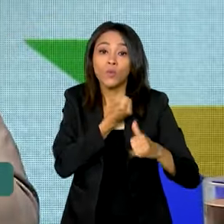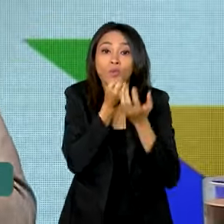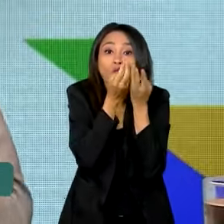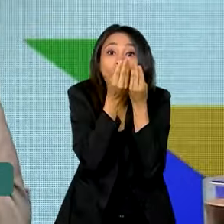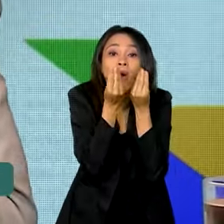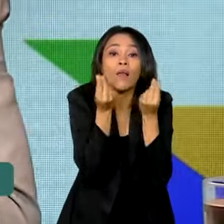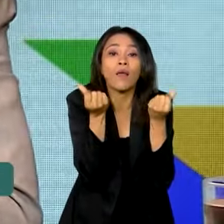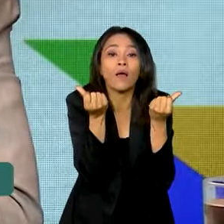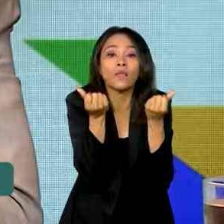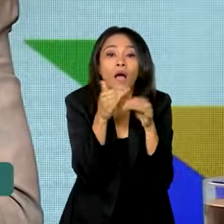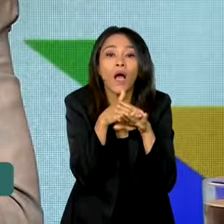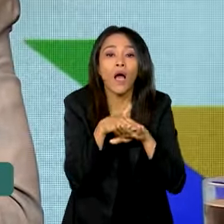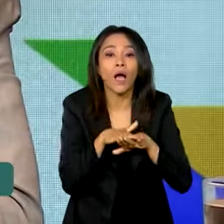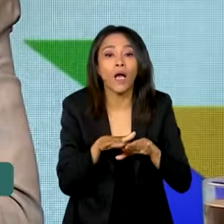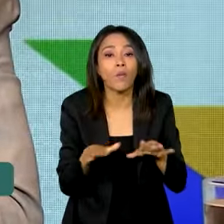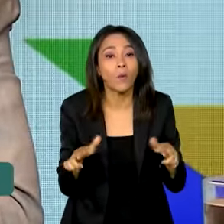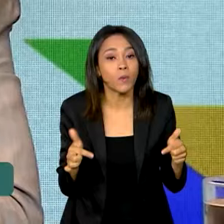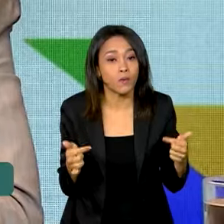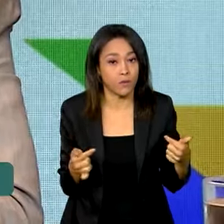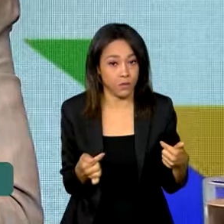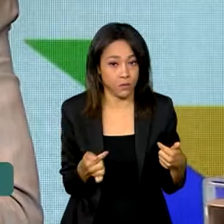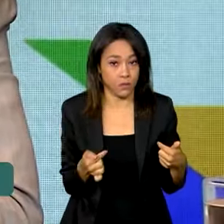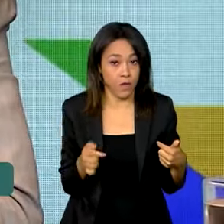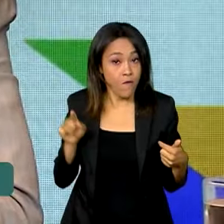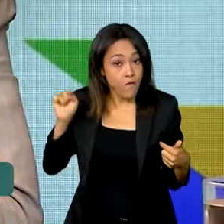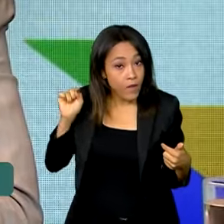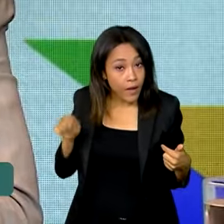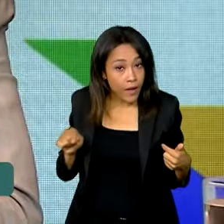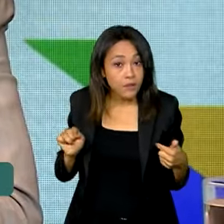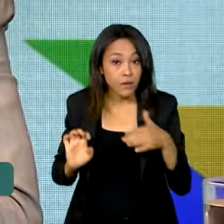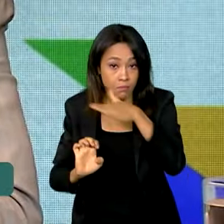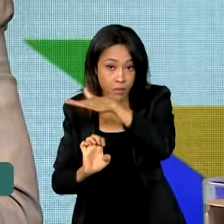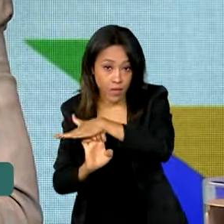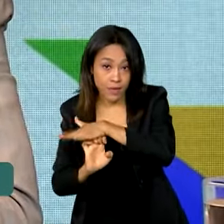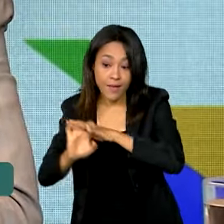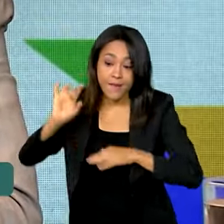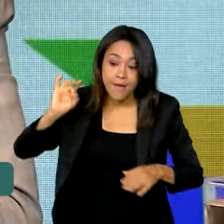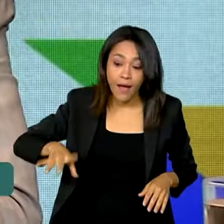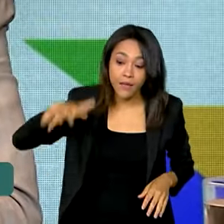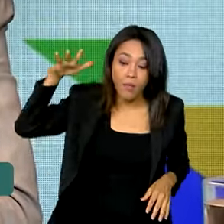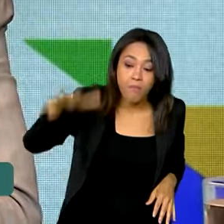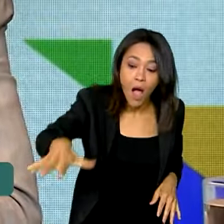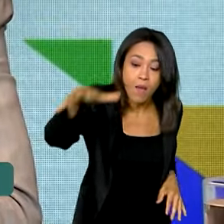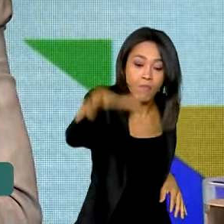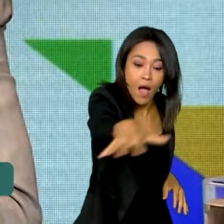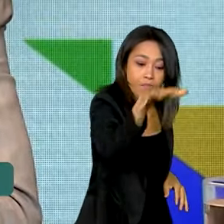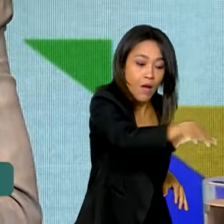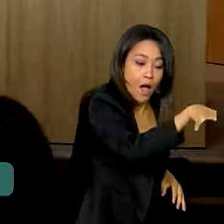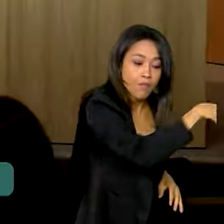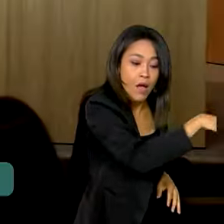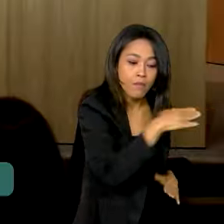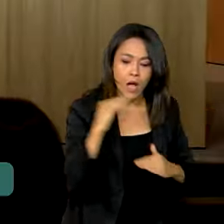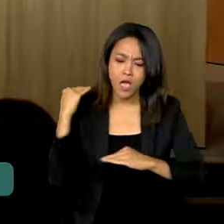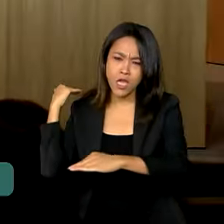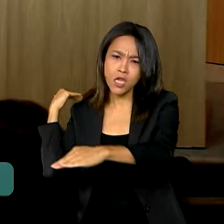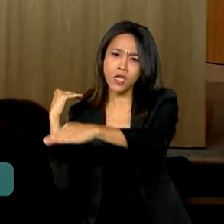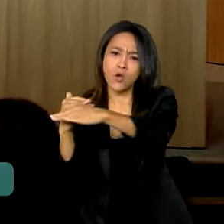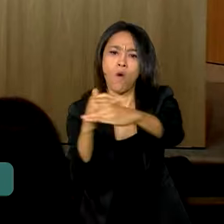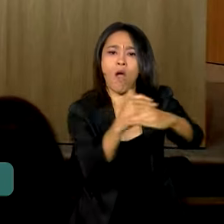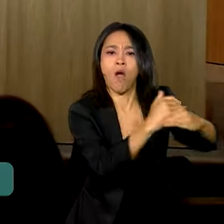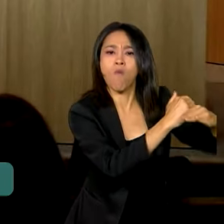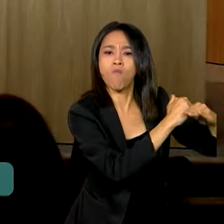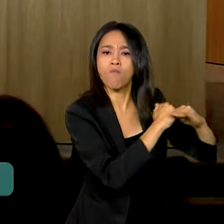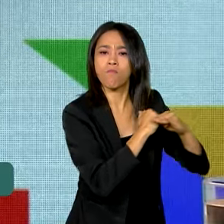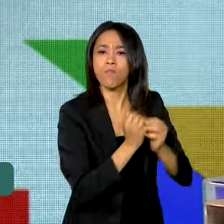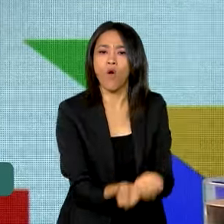Nós acabamos com isso. Ela vai ter que, em cada região, ela apresentar a mesma média da qualidade de